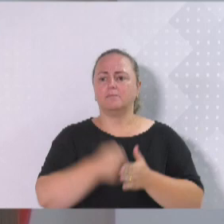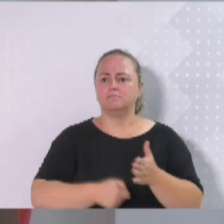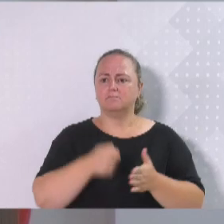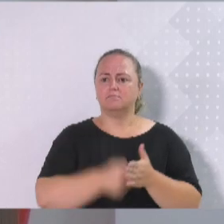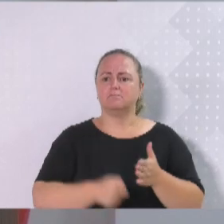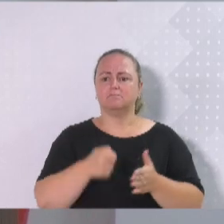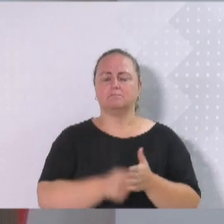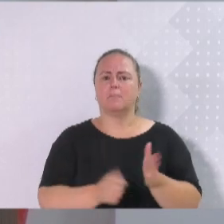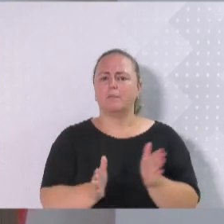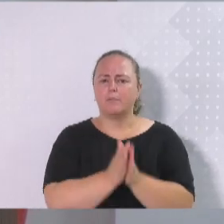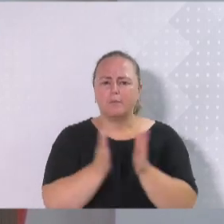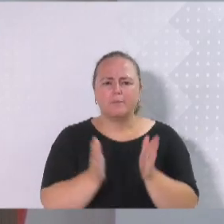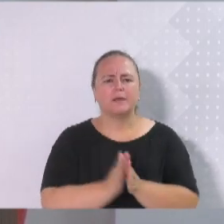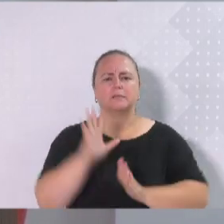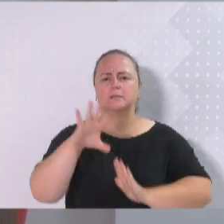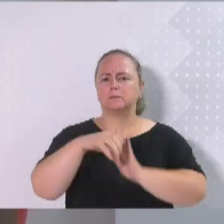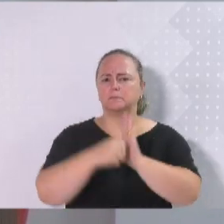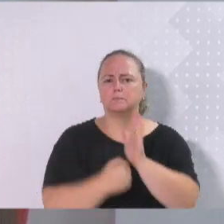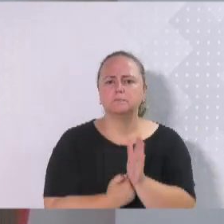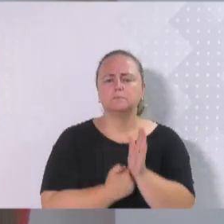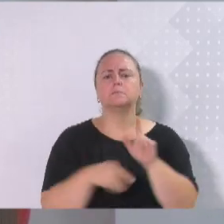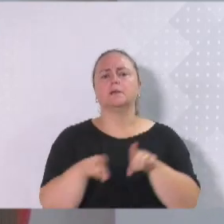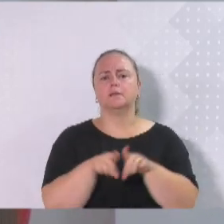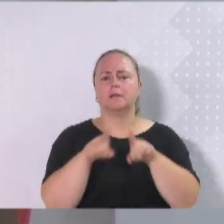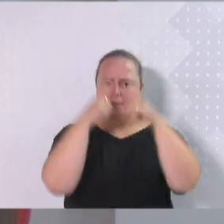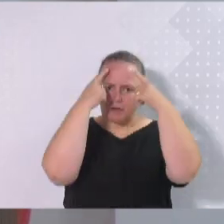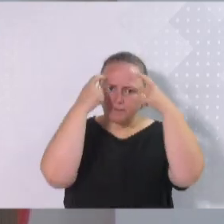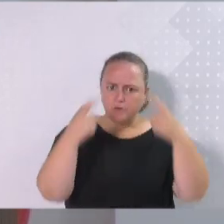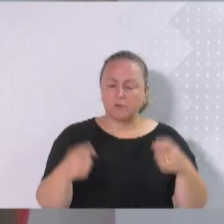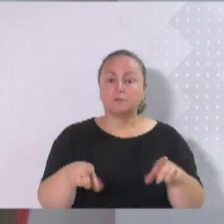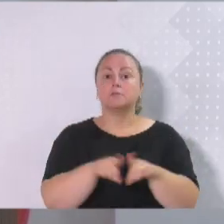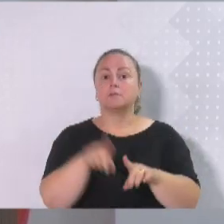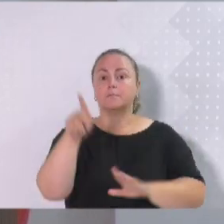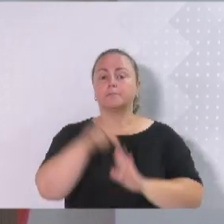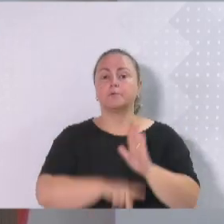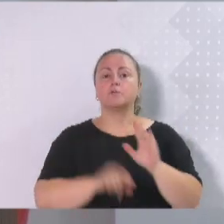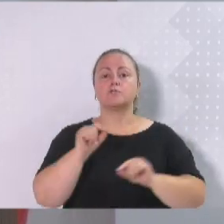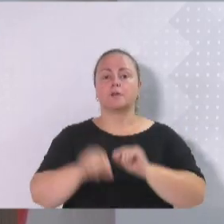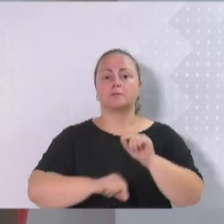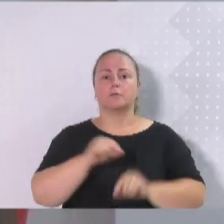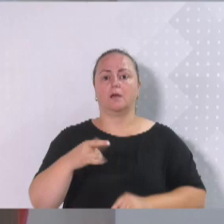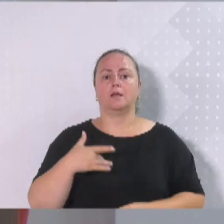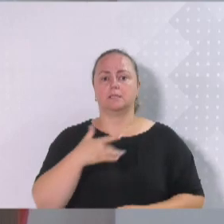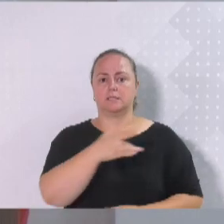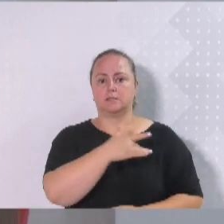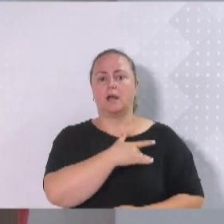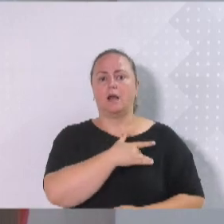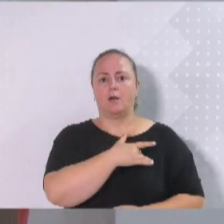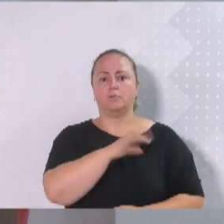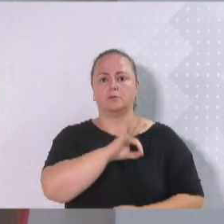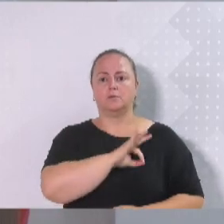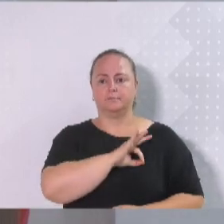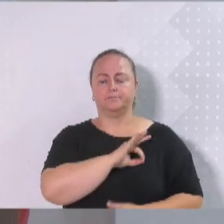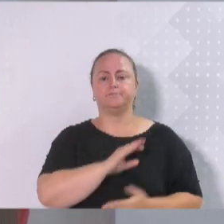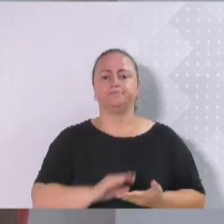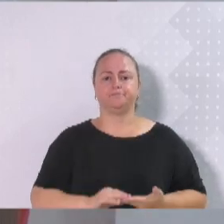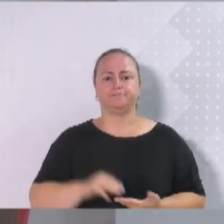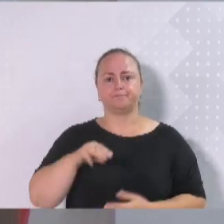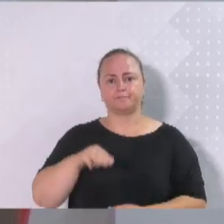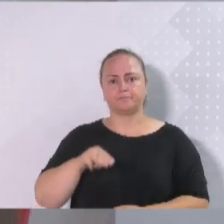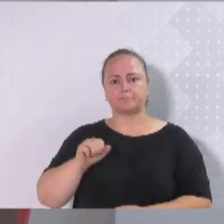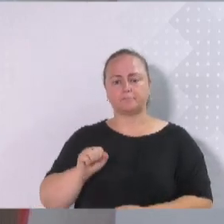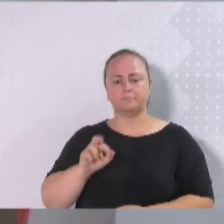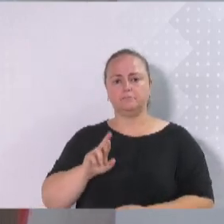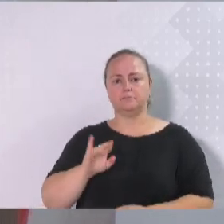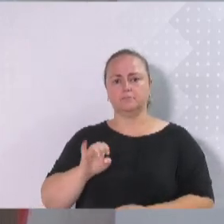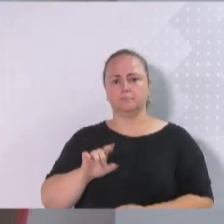violência, inclusive com projetos de saúde mental para os policiais. Marielle Franco e Anderson Gomes pagaram preço caro e